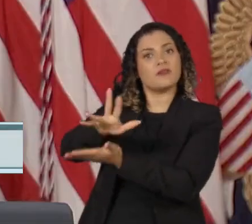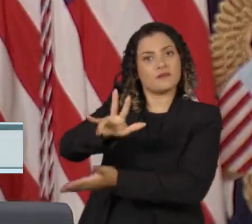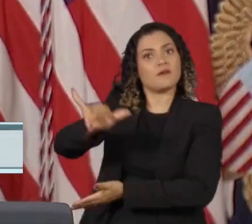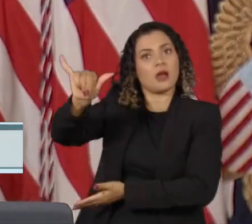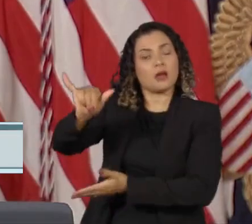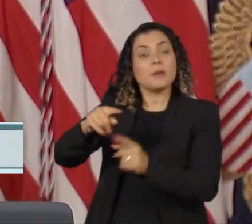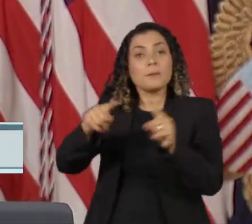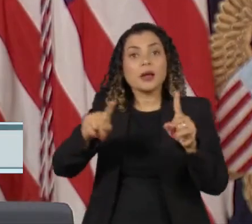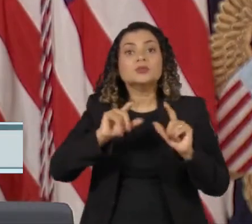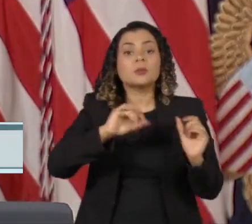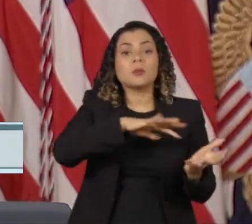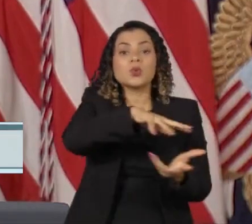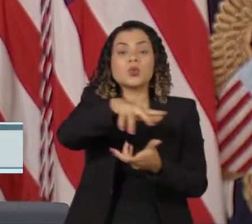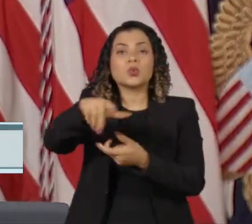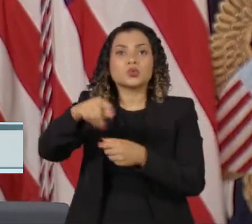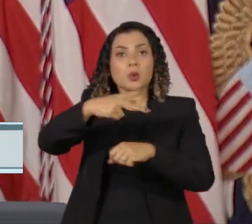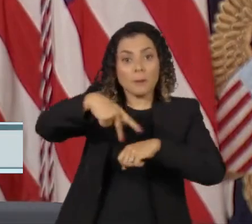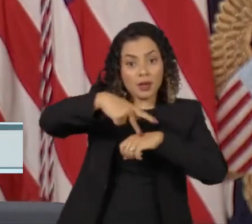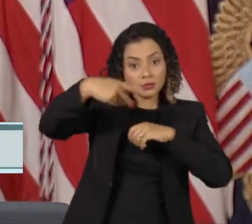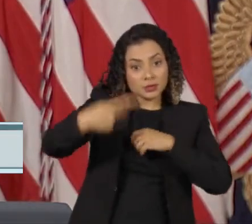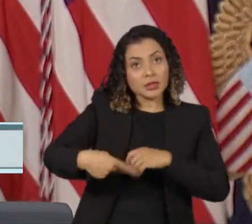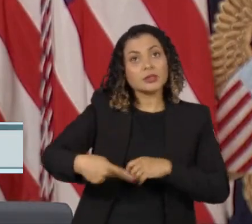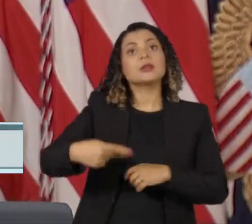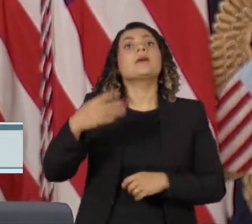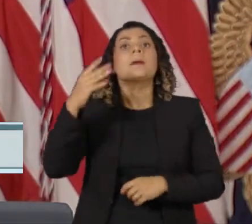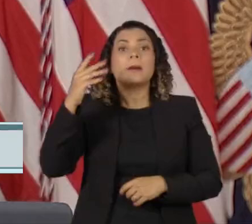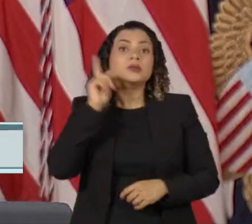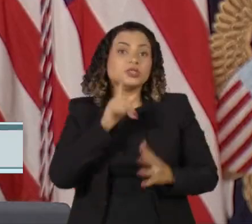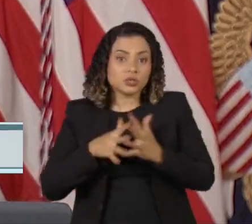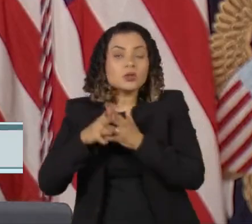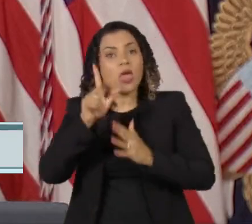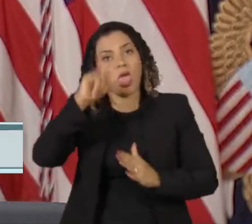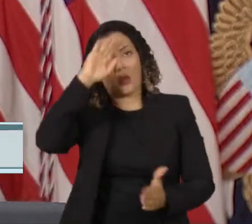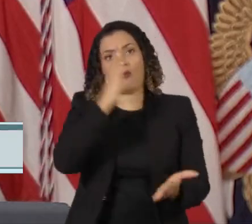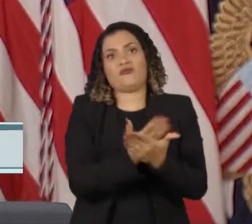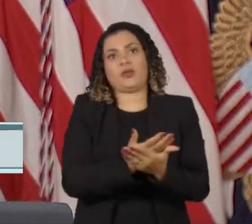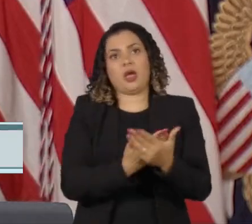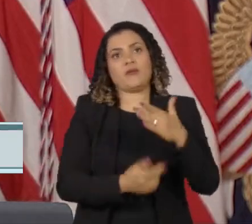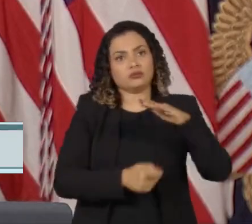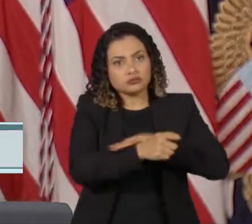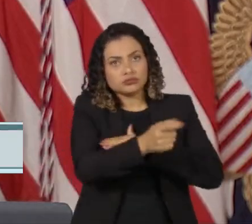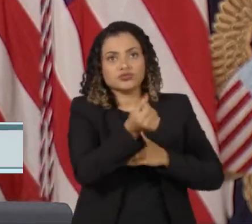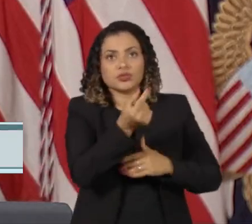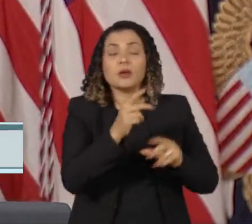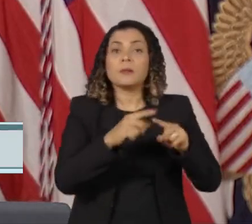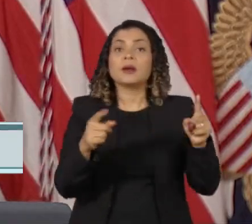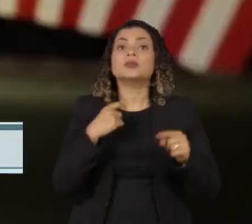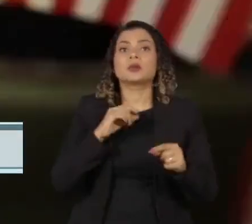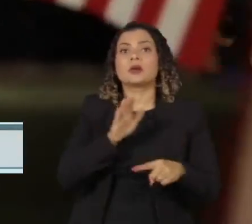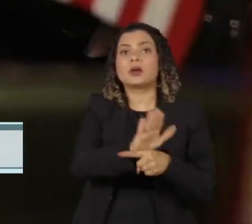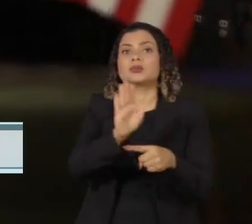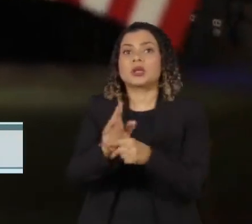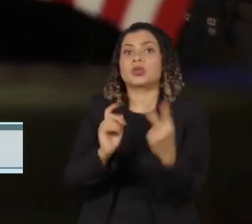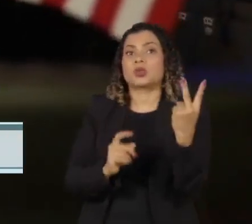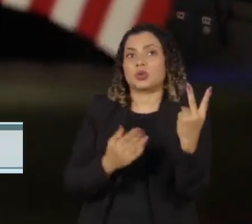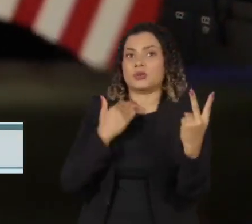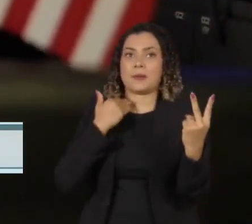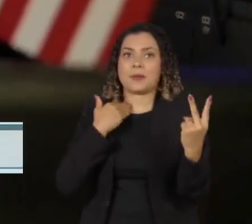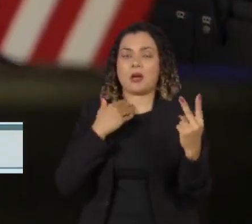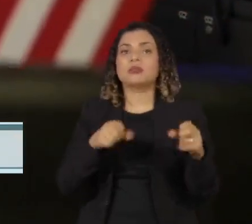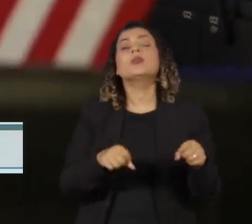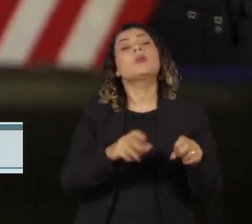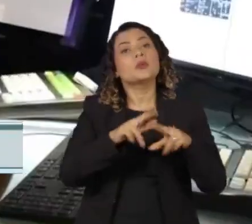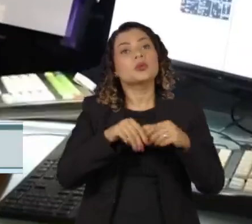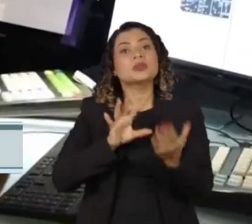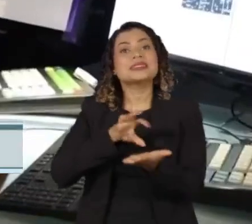mundo, afirmou que as instituições do país são seguras. Por enquanto, o governo terá que socorrer dois bancos. Mas, segundo Wall Street, o maior